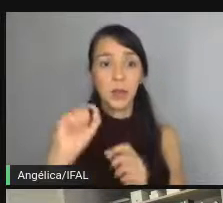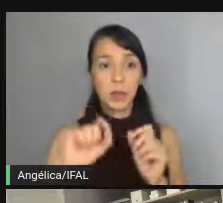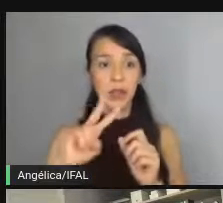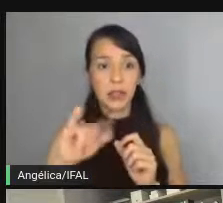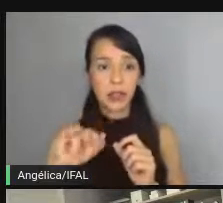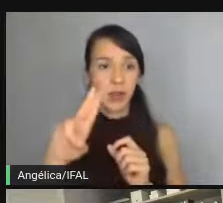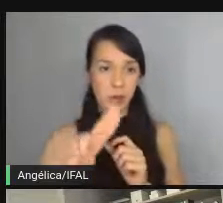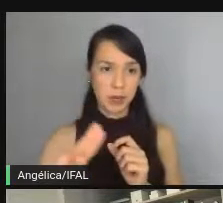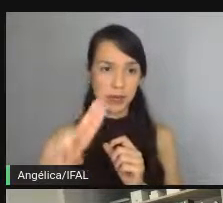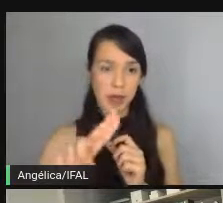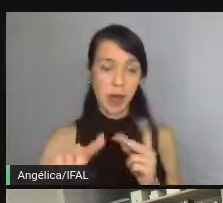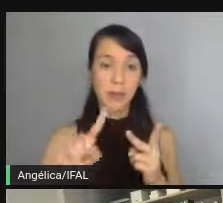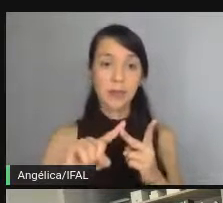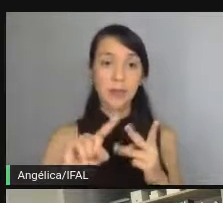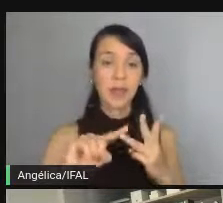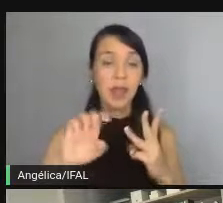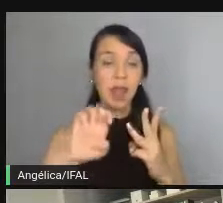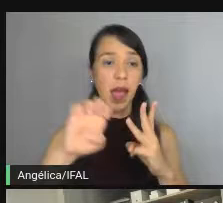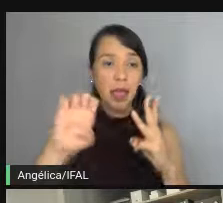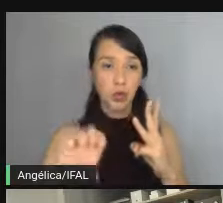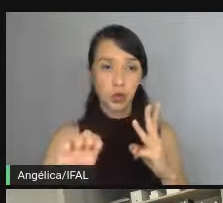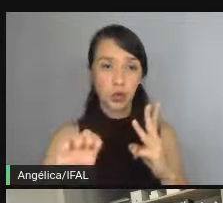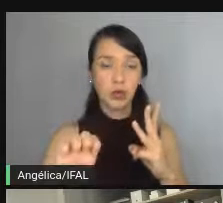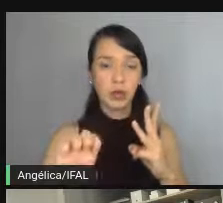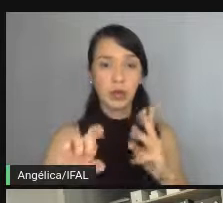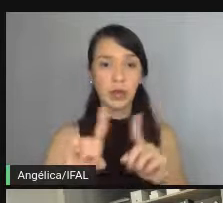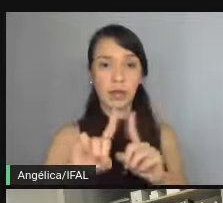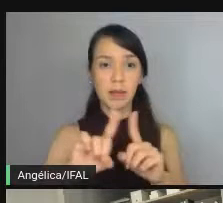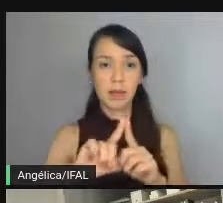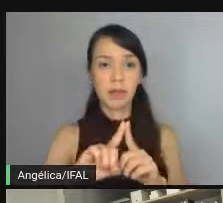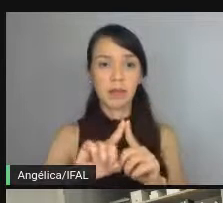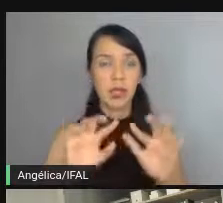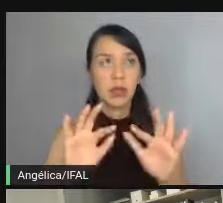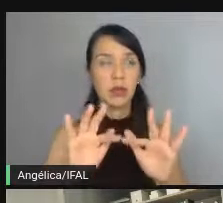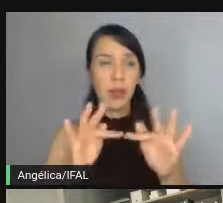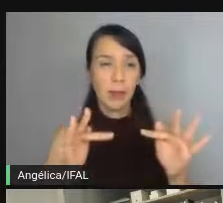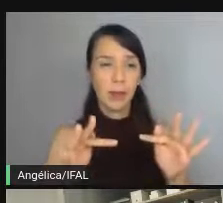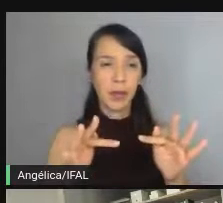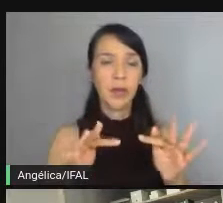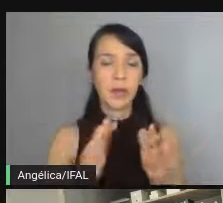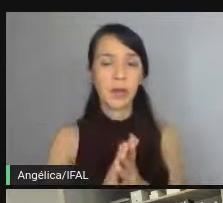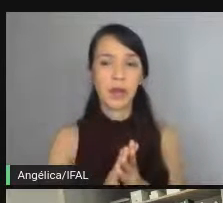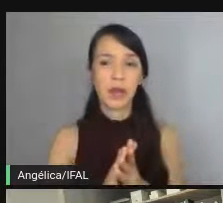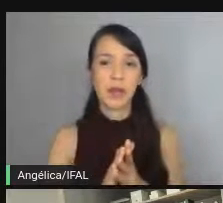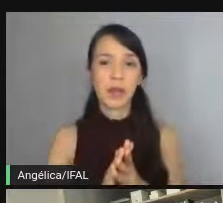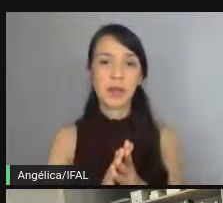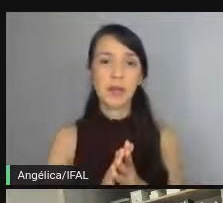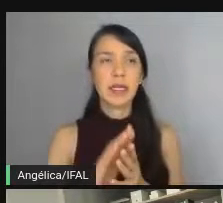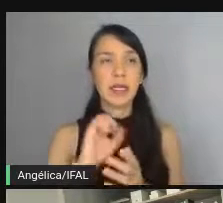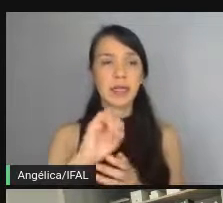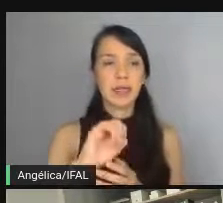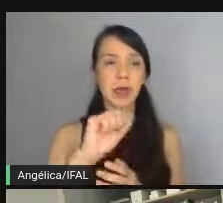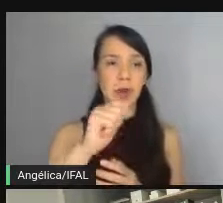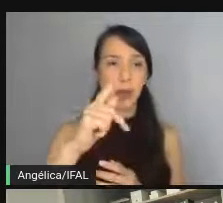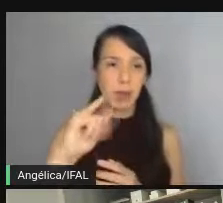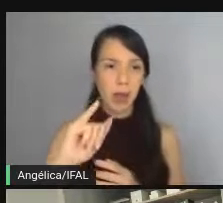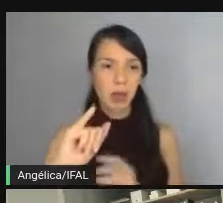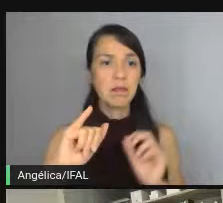utilizar, a estrutura que vai ser feita no sentido mínimo uma estrutura mínima. Se é uma API, beleza.